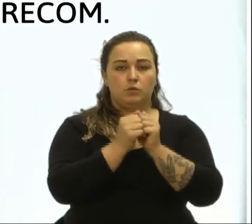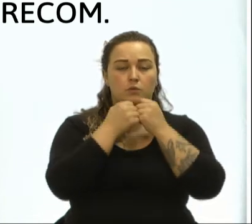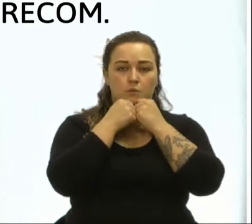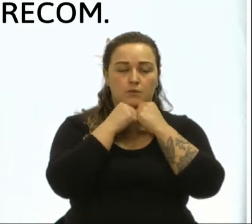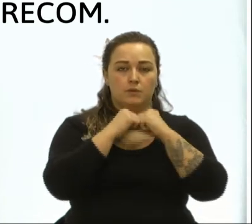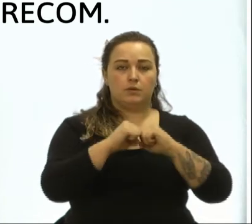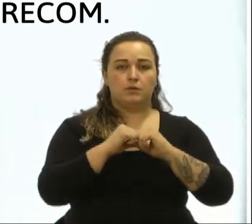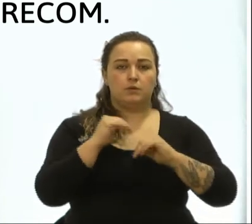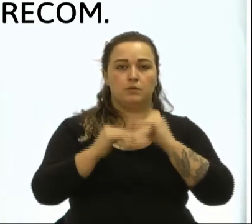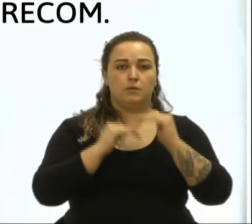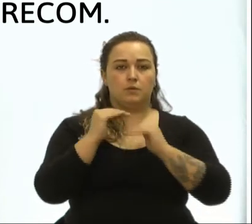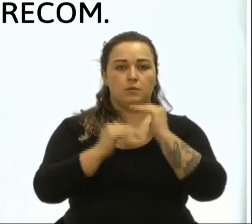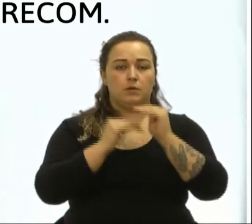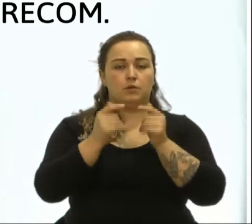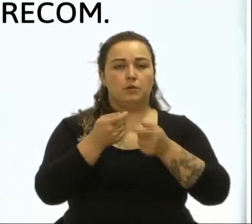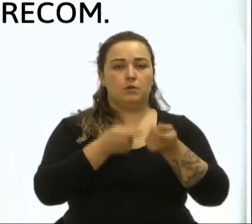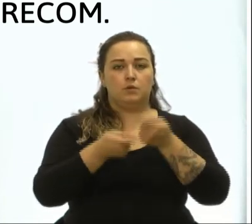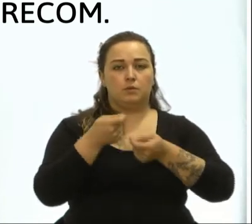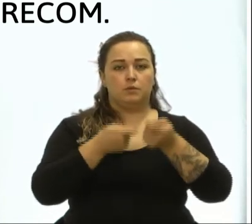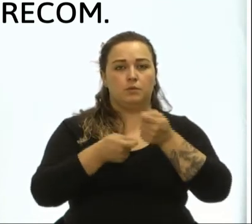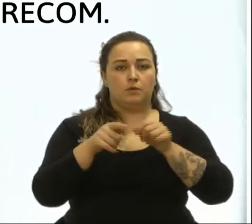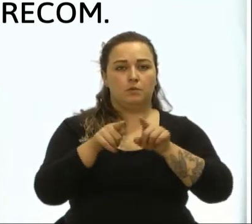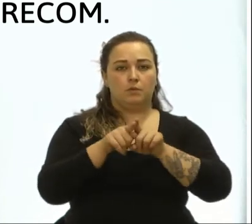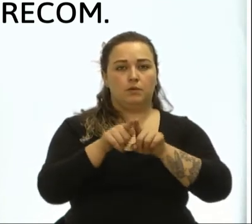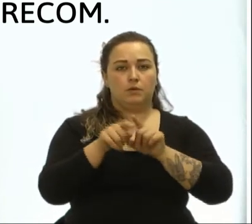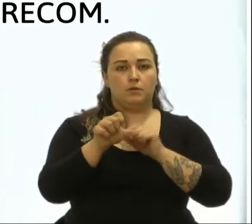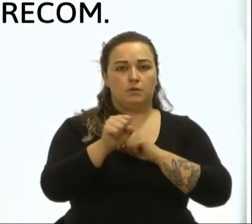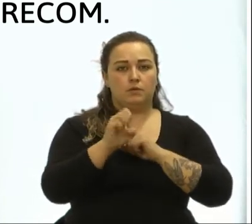Econômico e o Cirecom.